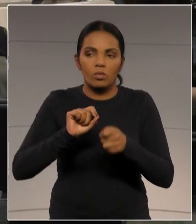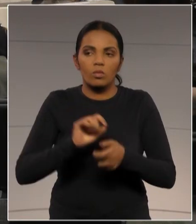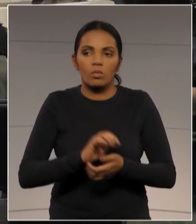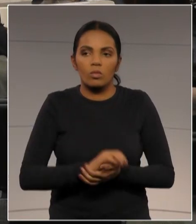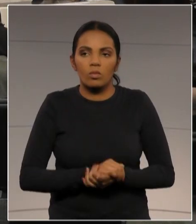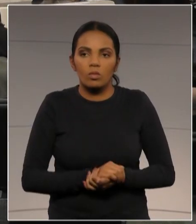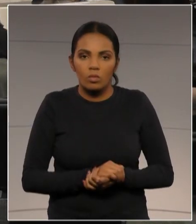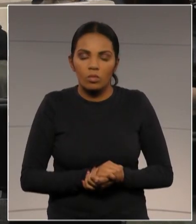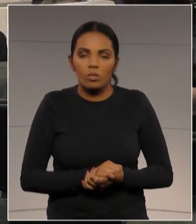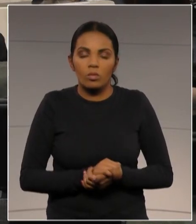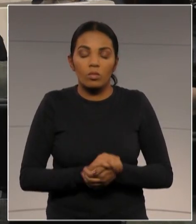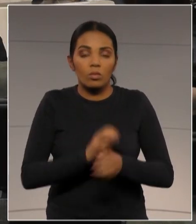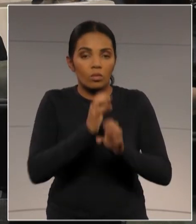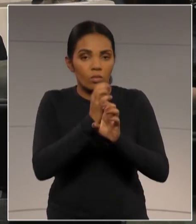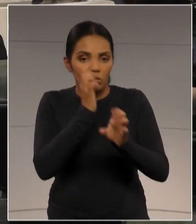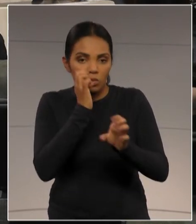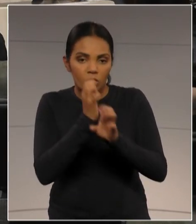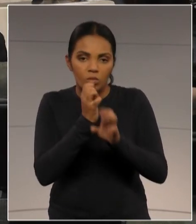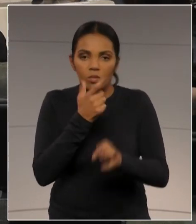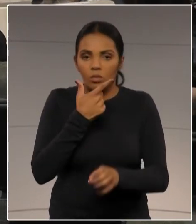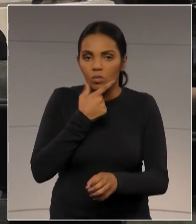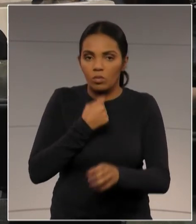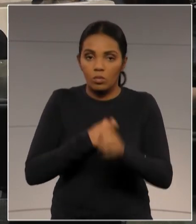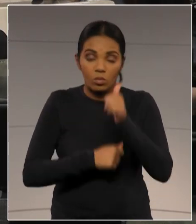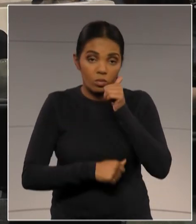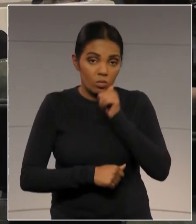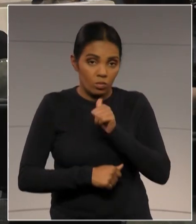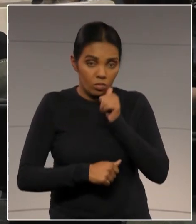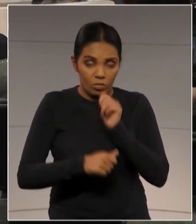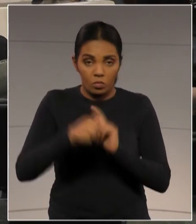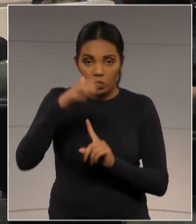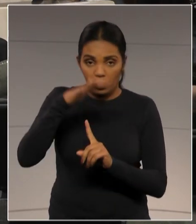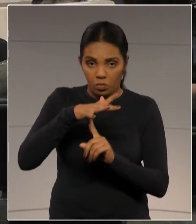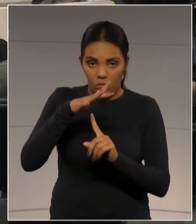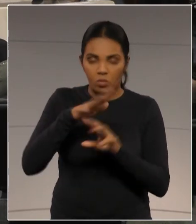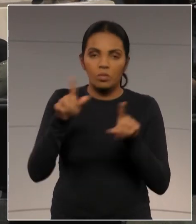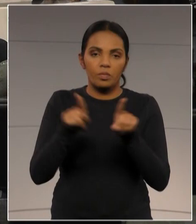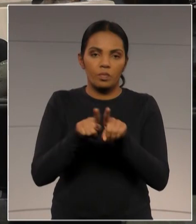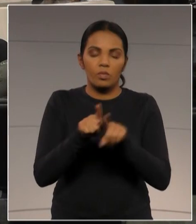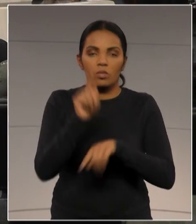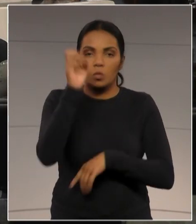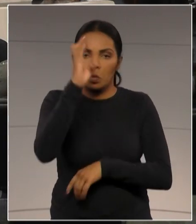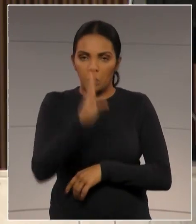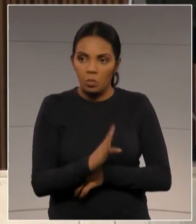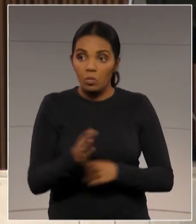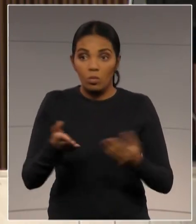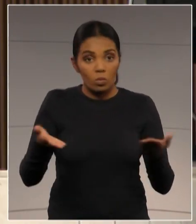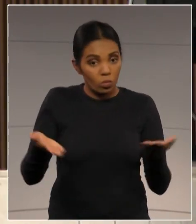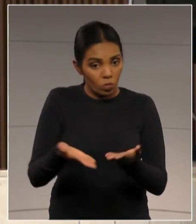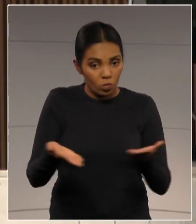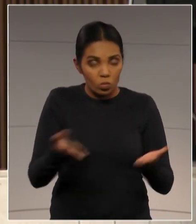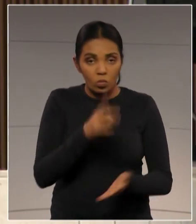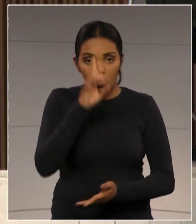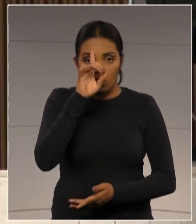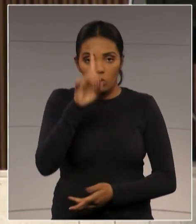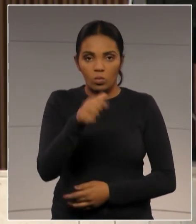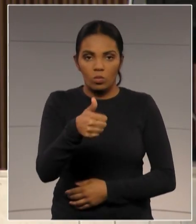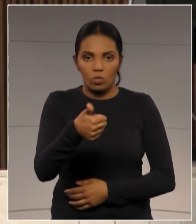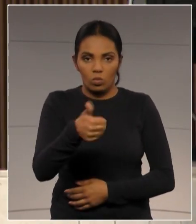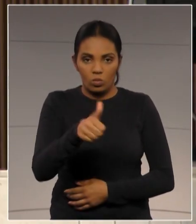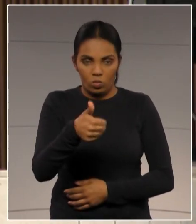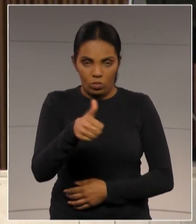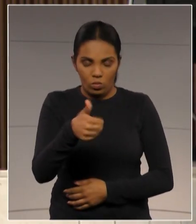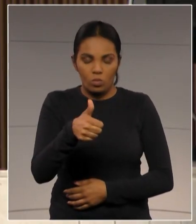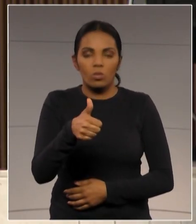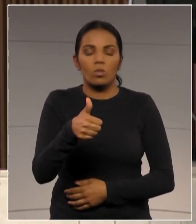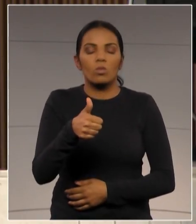Pelos engenheiros e pelas engenheiras do Estado do Paraná e no Brasil. Hoje, dia 11 de dezembro, dia